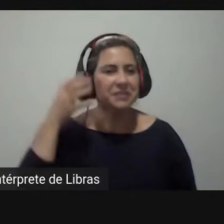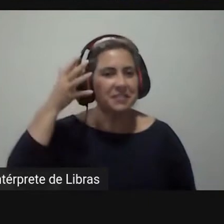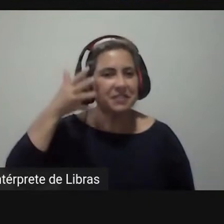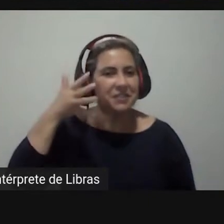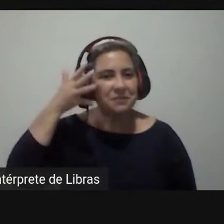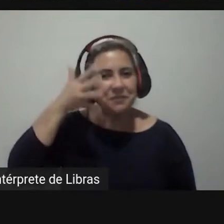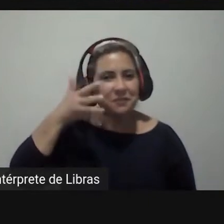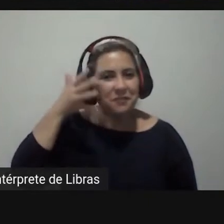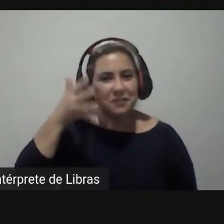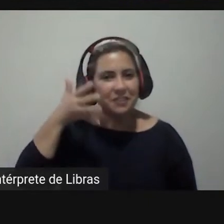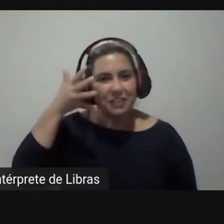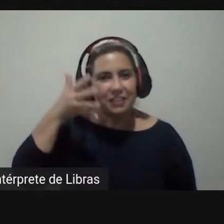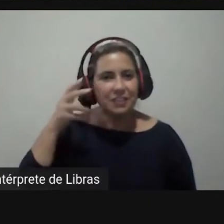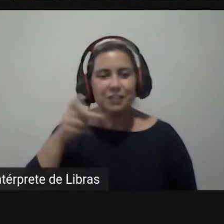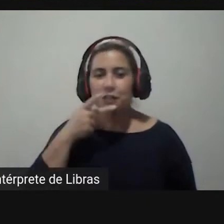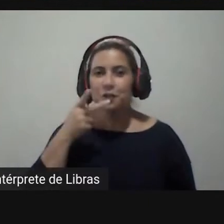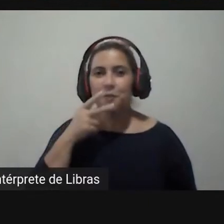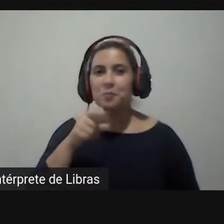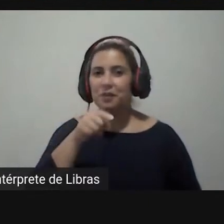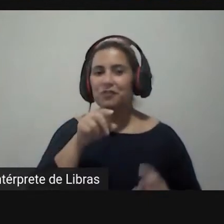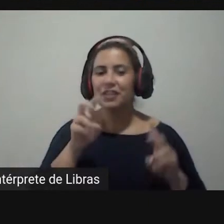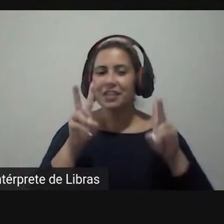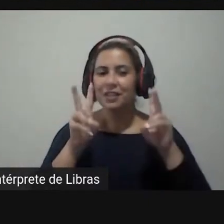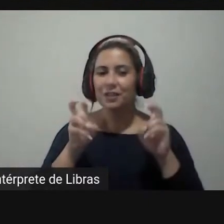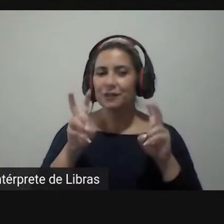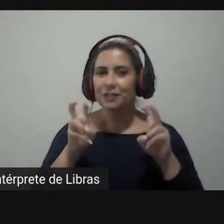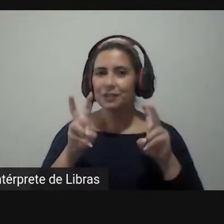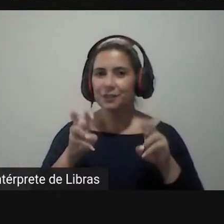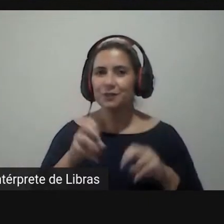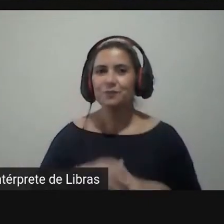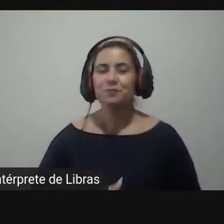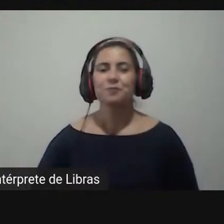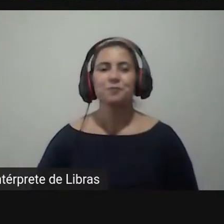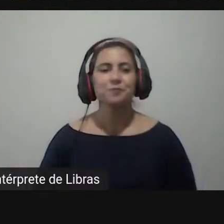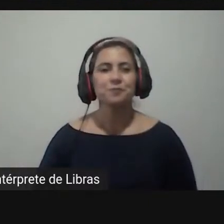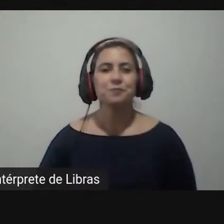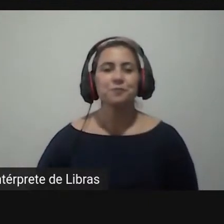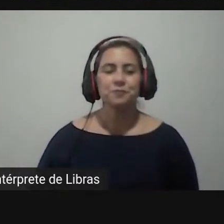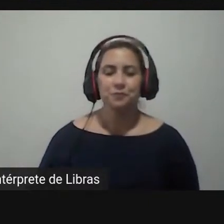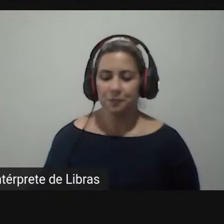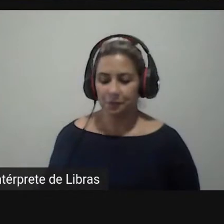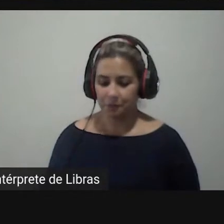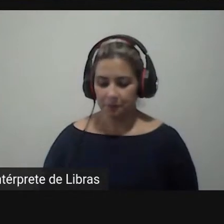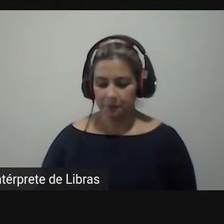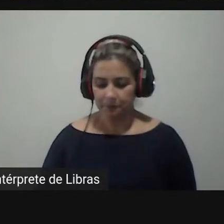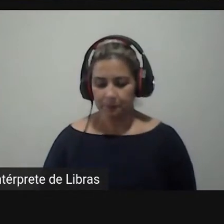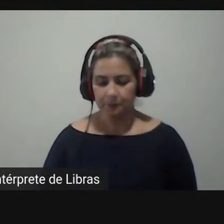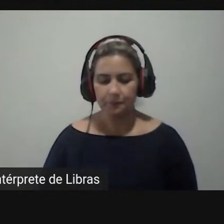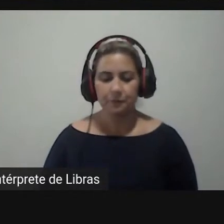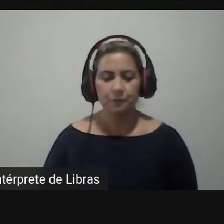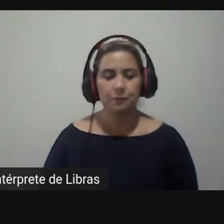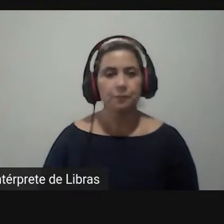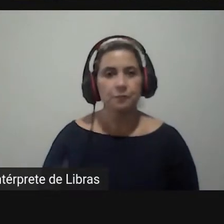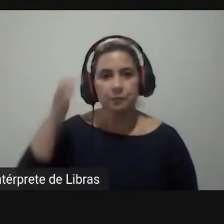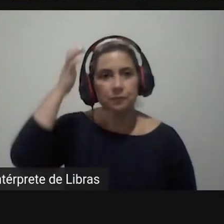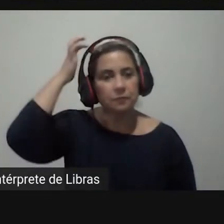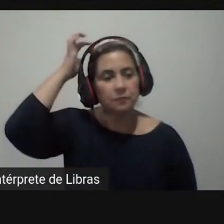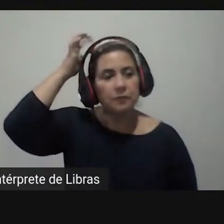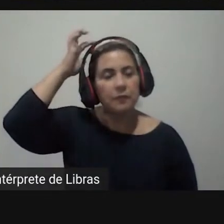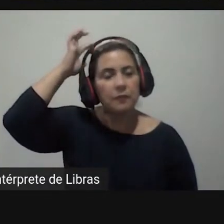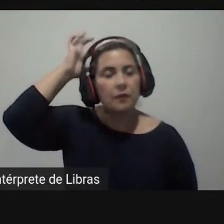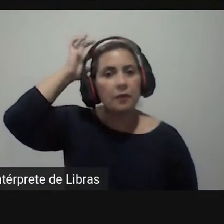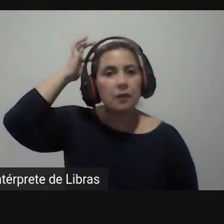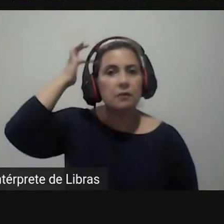interessante vamos ver se a gente consegue conversar um pouco mais sobre isso ainda hoje vamos lá na sequência eu quero